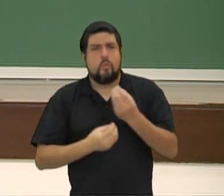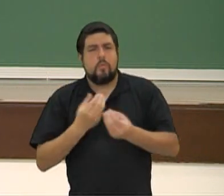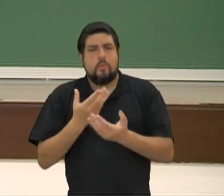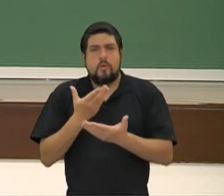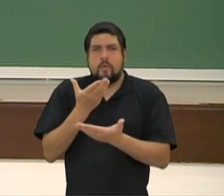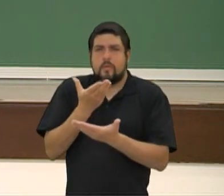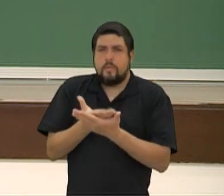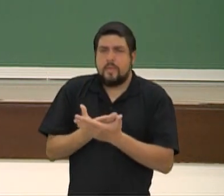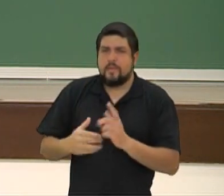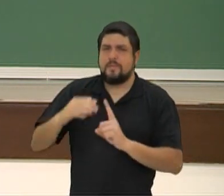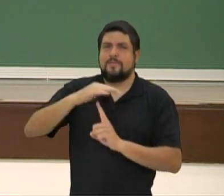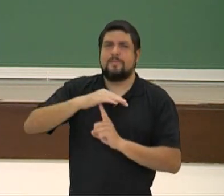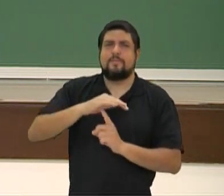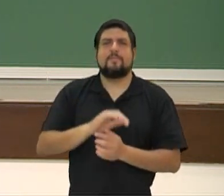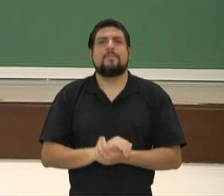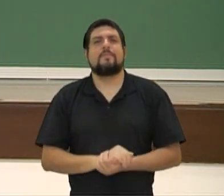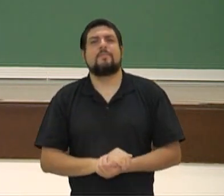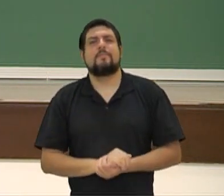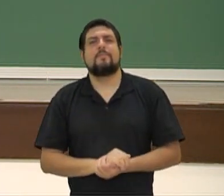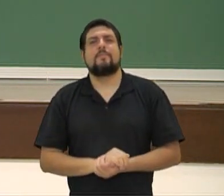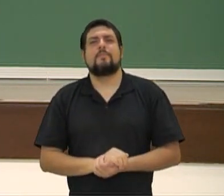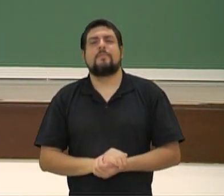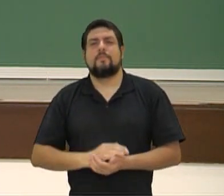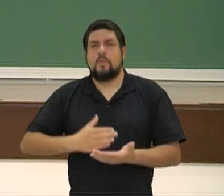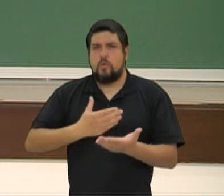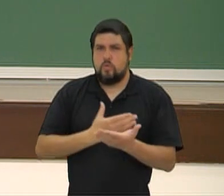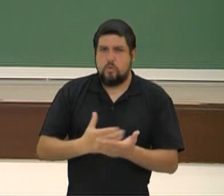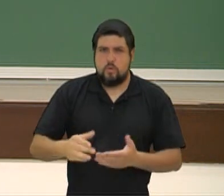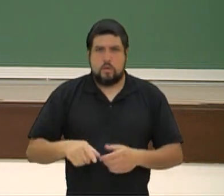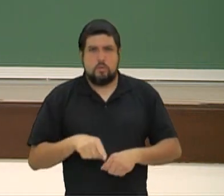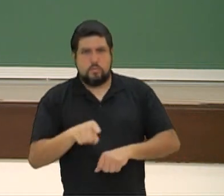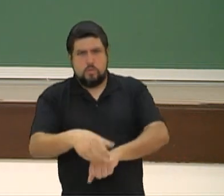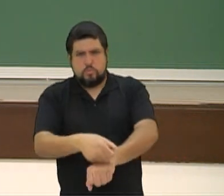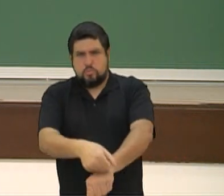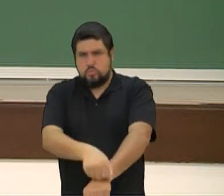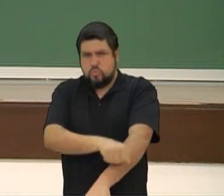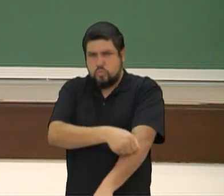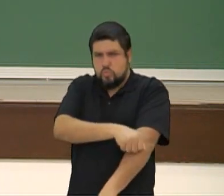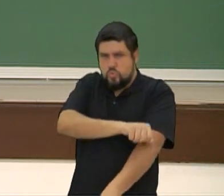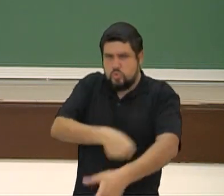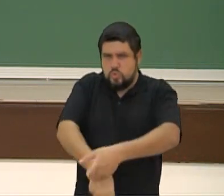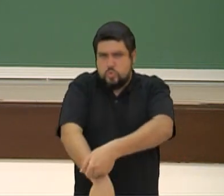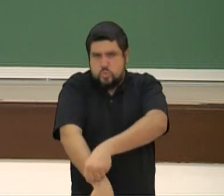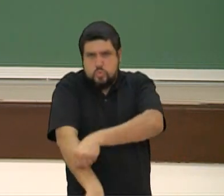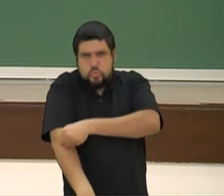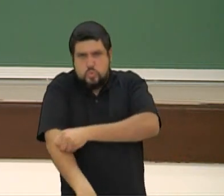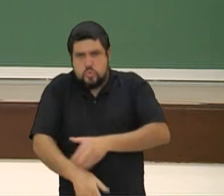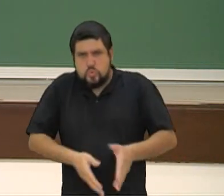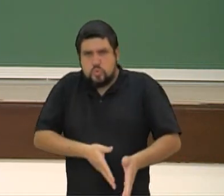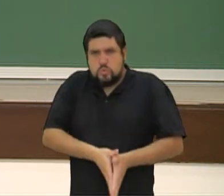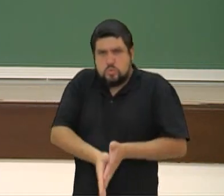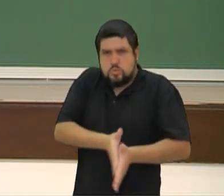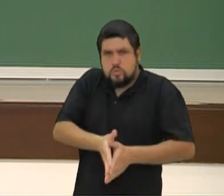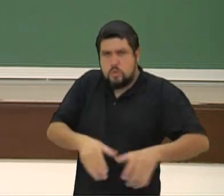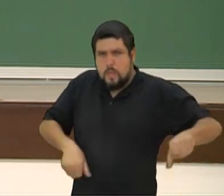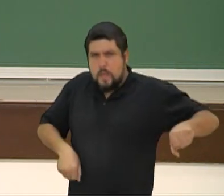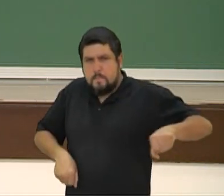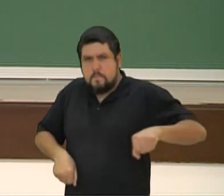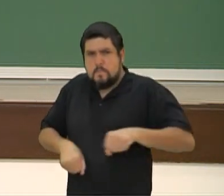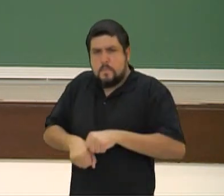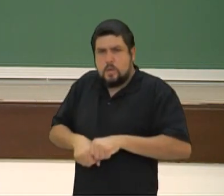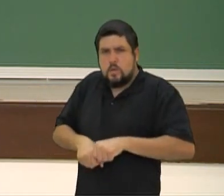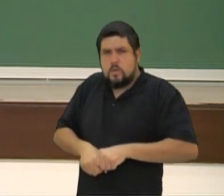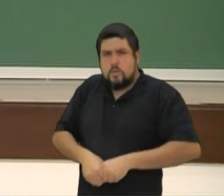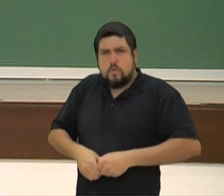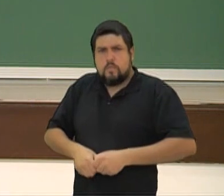Paraná. Vamos lá? Começamos? Dobre as mangas, aperte os cintos, boa aula